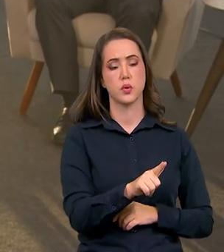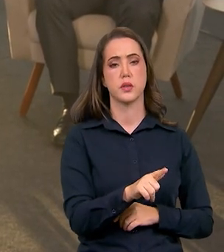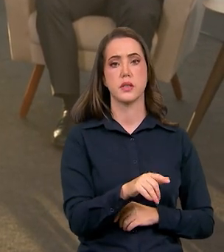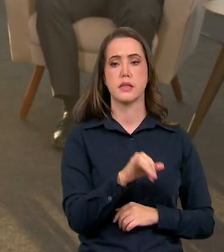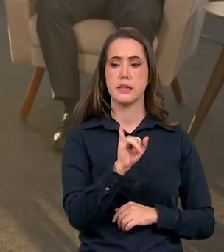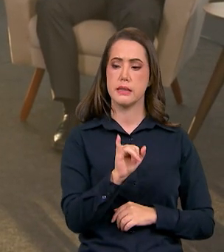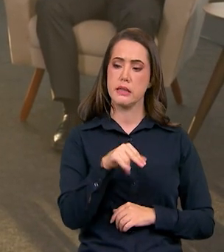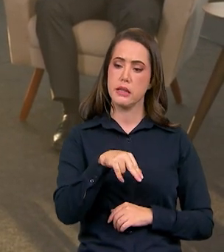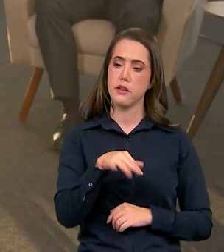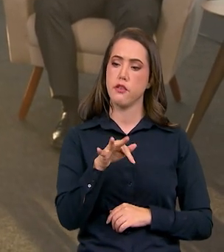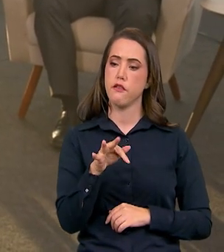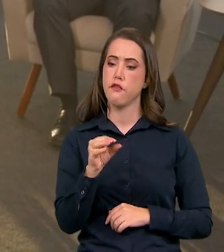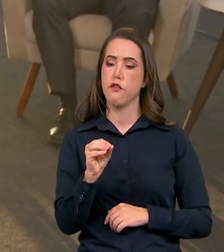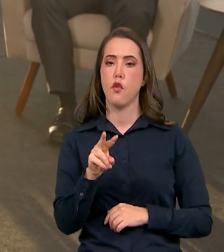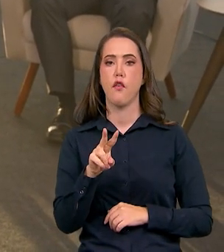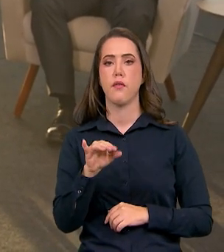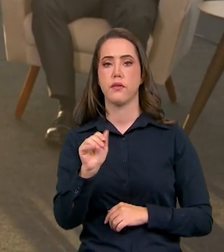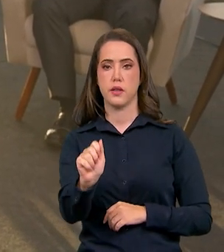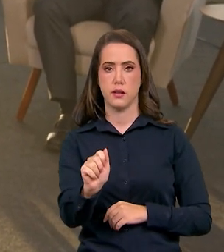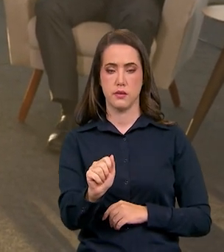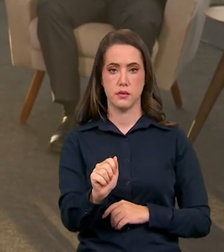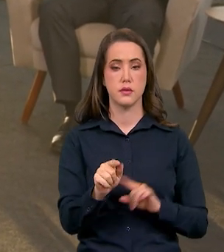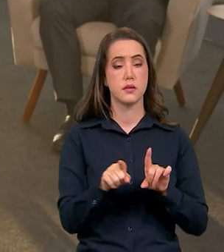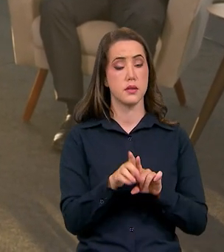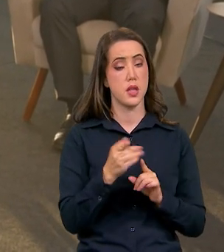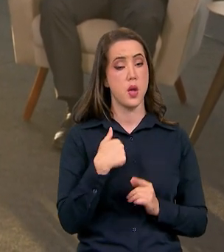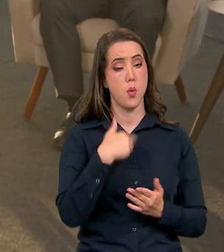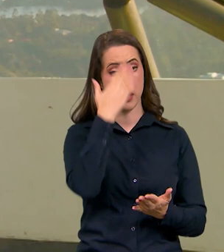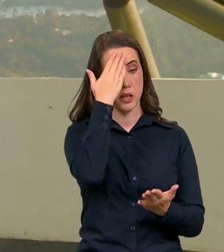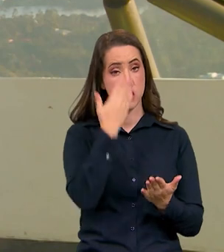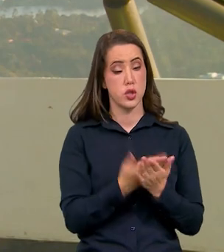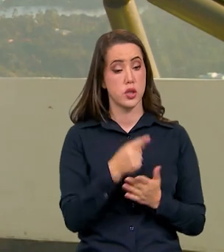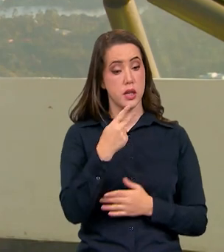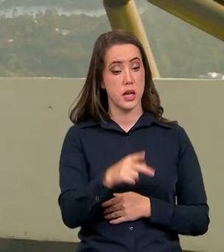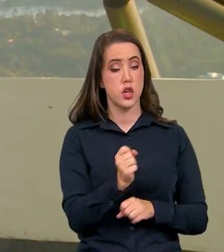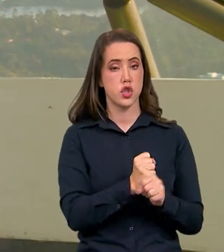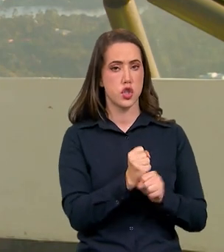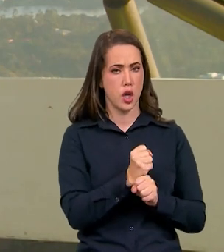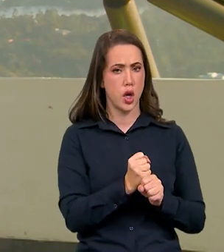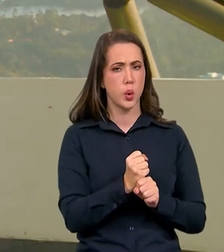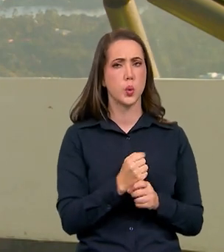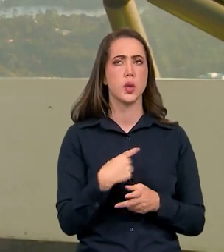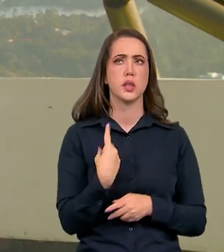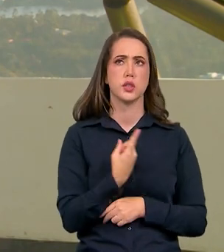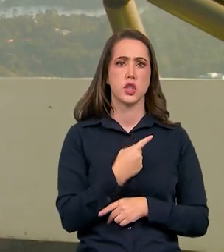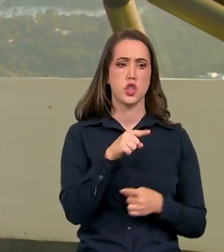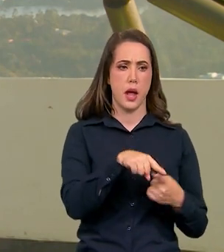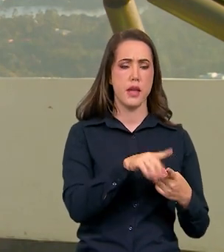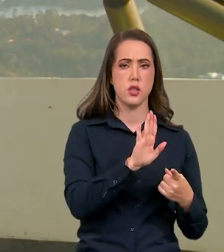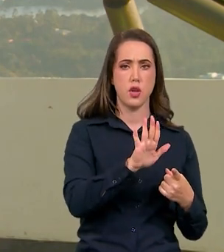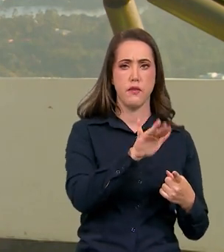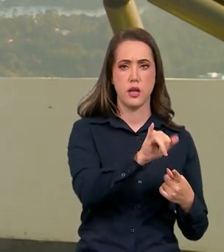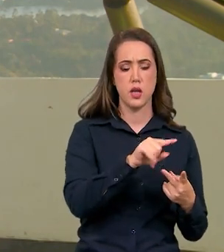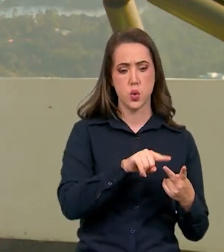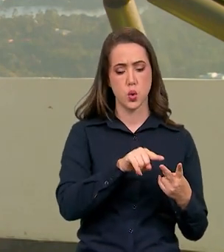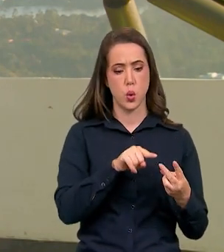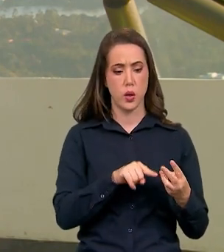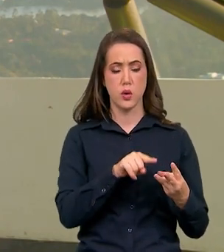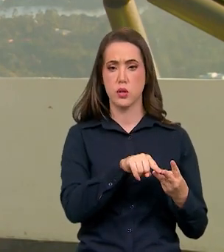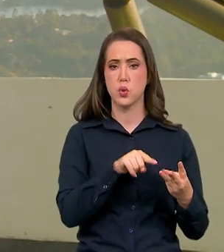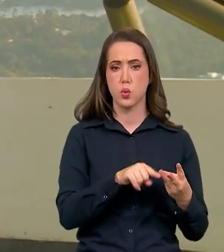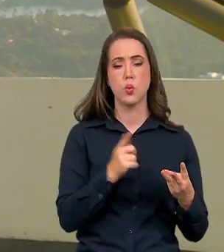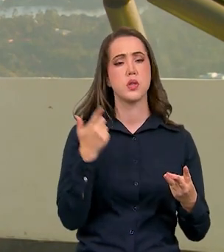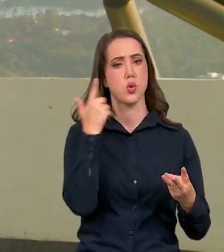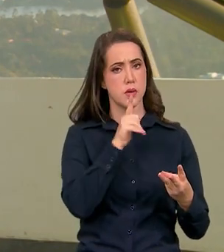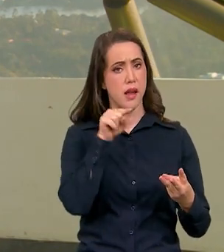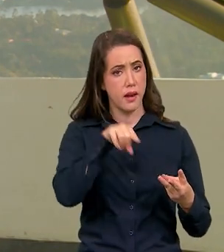infovias. Então acredito que esse ano, fora essa que já está pronta, previsão é de entregarmos pelo menos mais duas infovias e